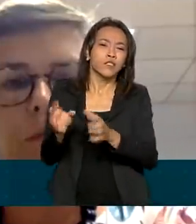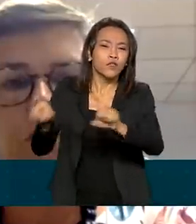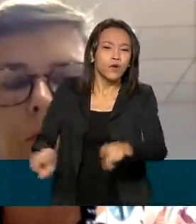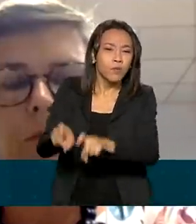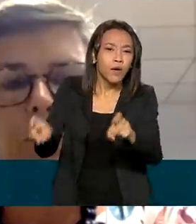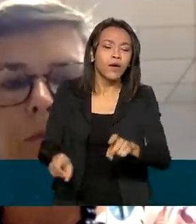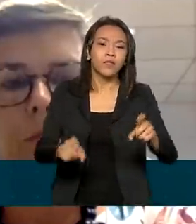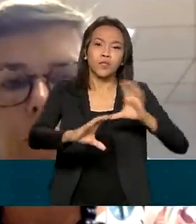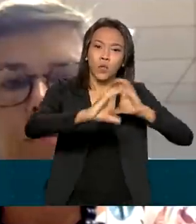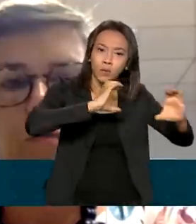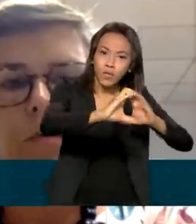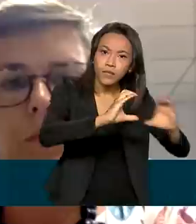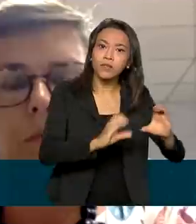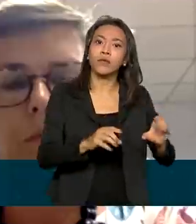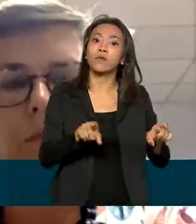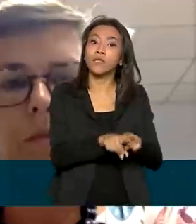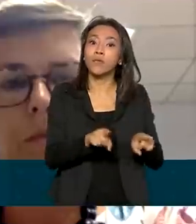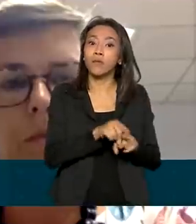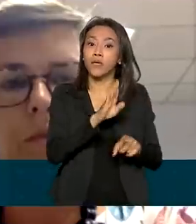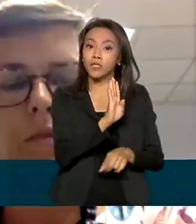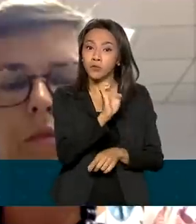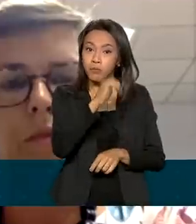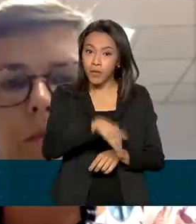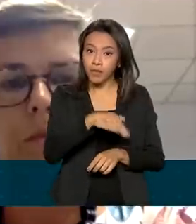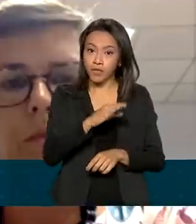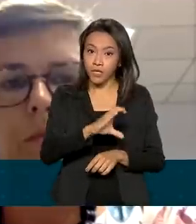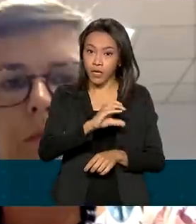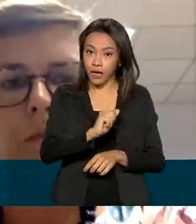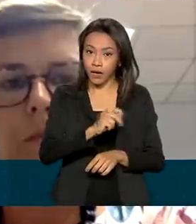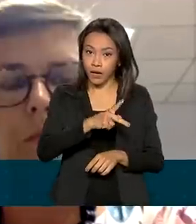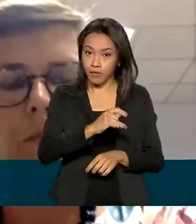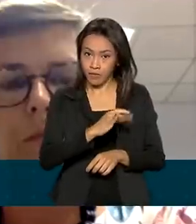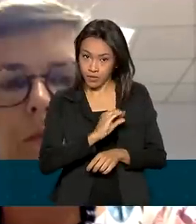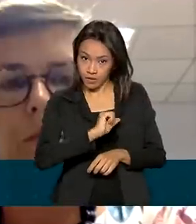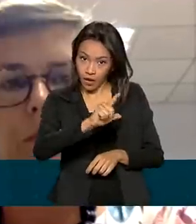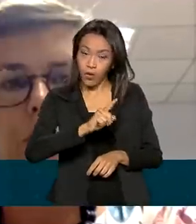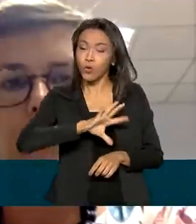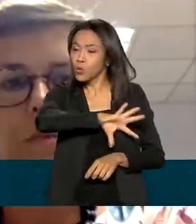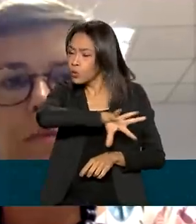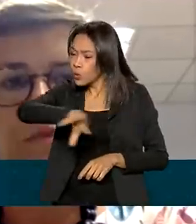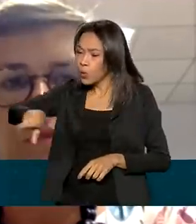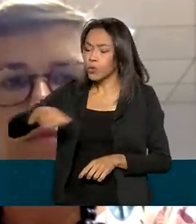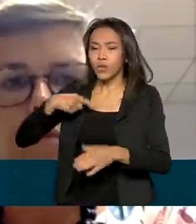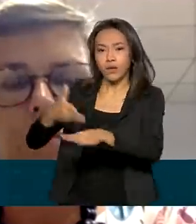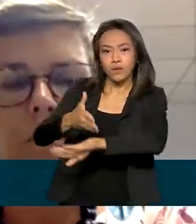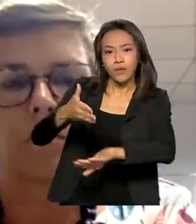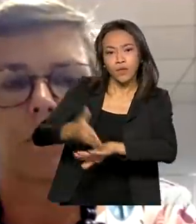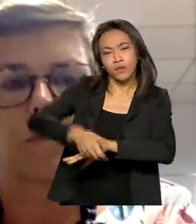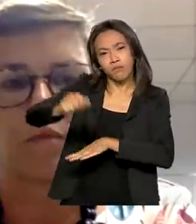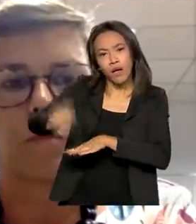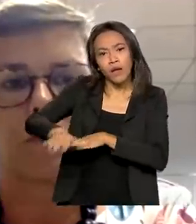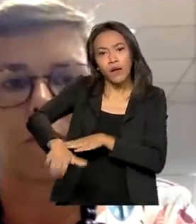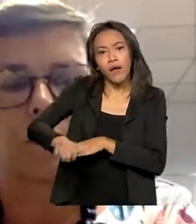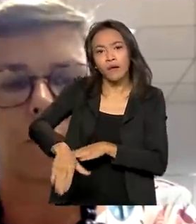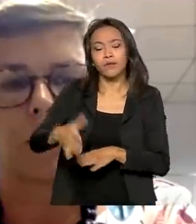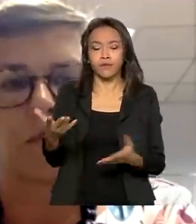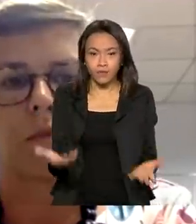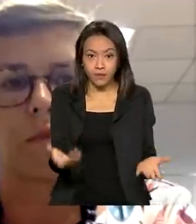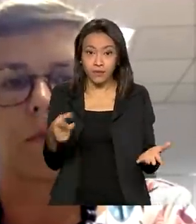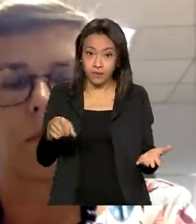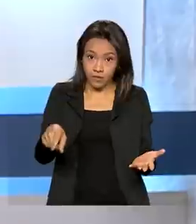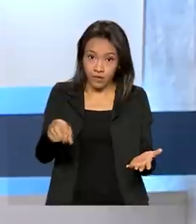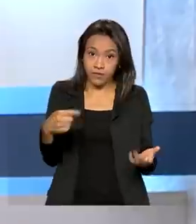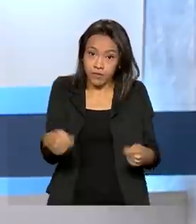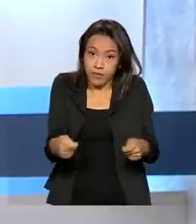capital são importantíssimos para toda a indústria. Toda a indústria tem acesso a produtos mais baratos, que são insumos para a produção de tudo que eles